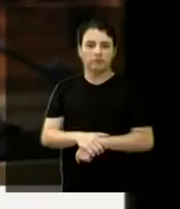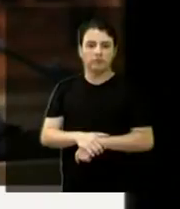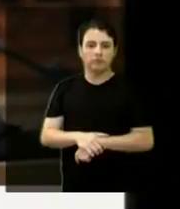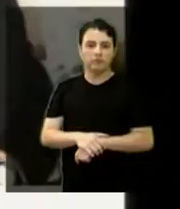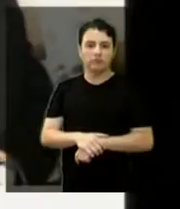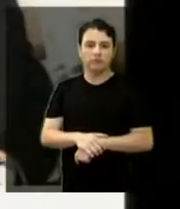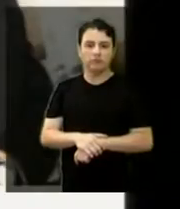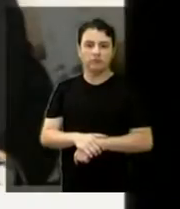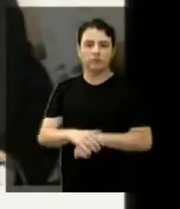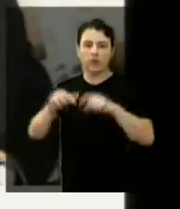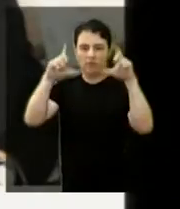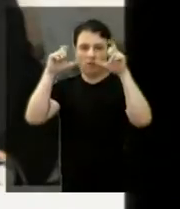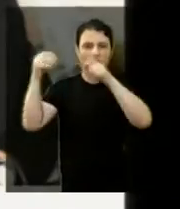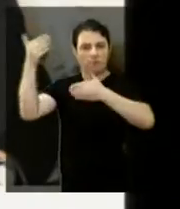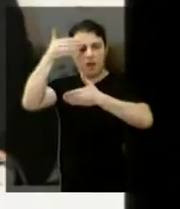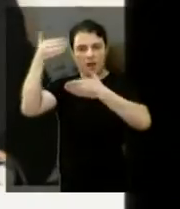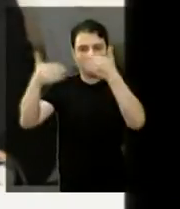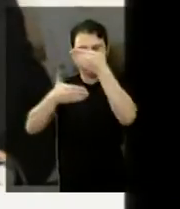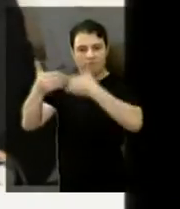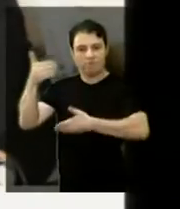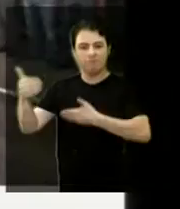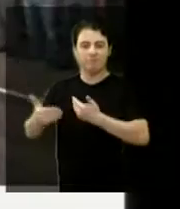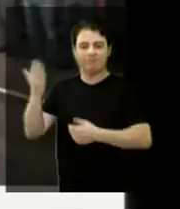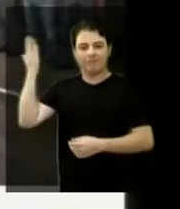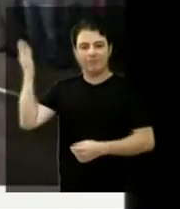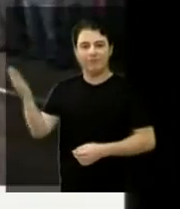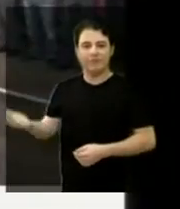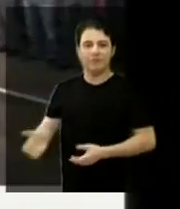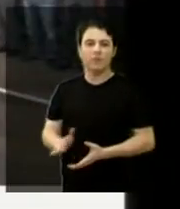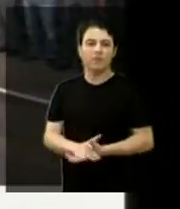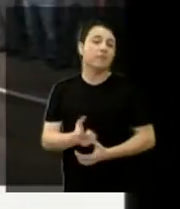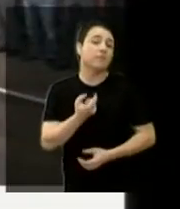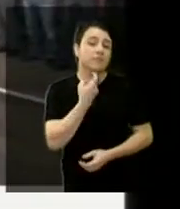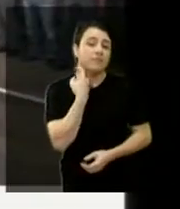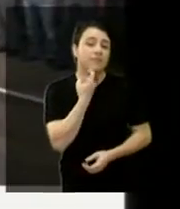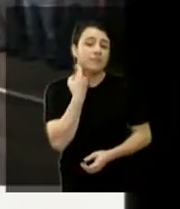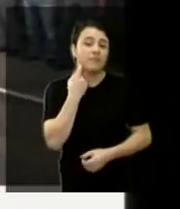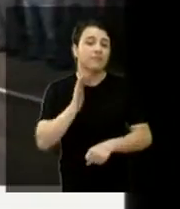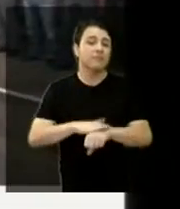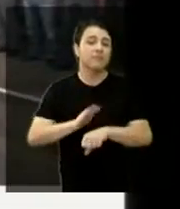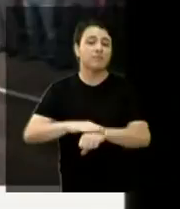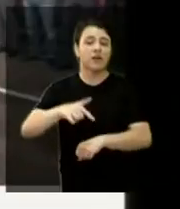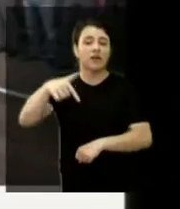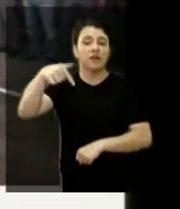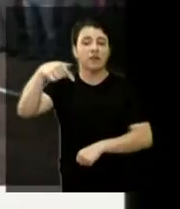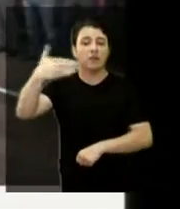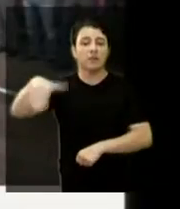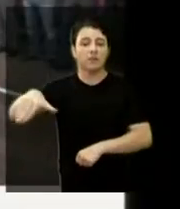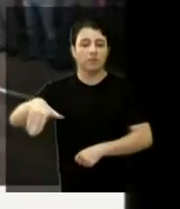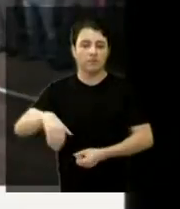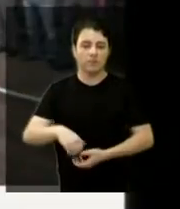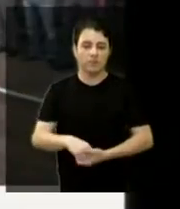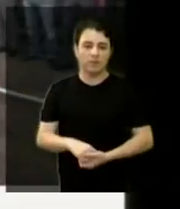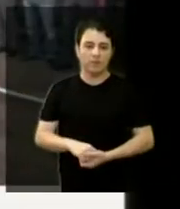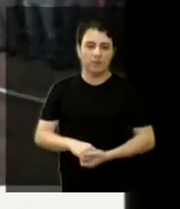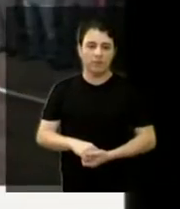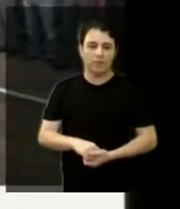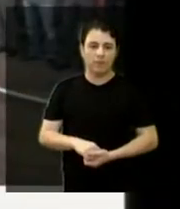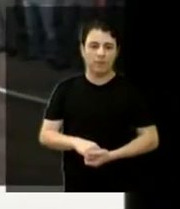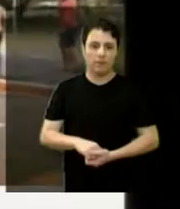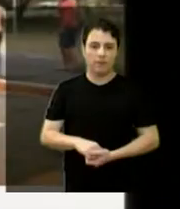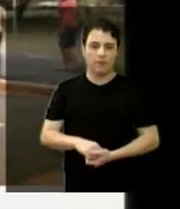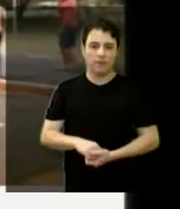Próximas fotos, por favor. Foi sexta-feira agora, às 19h30. Isso, muito bom.